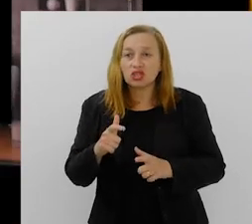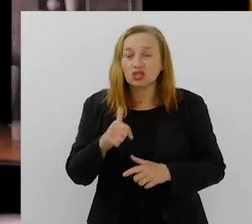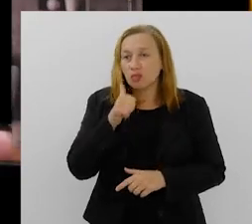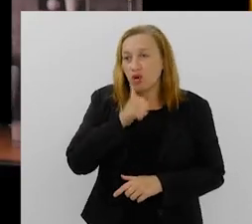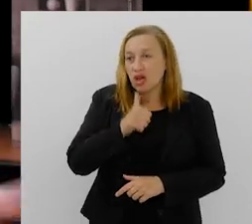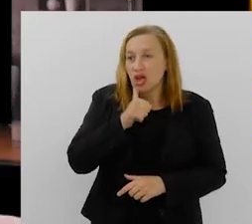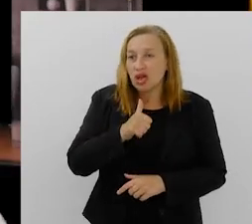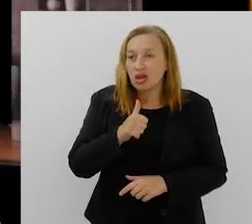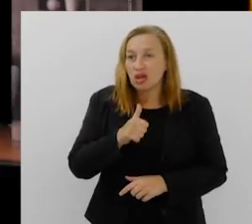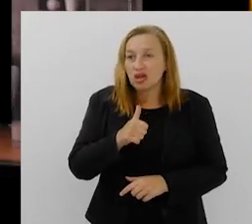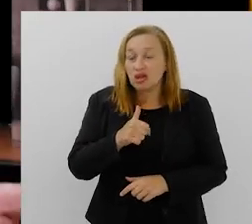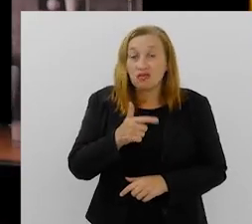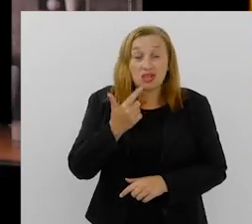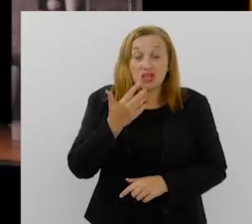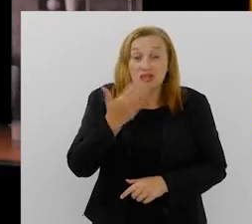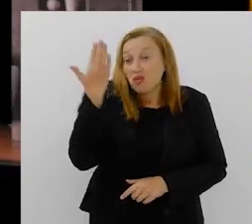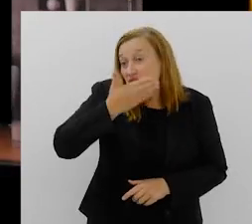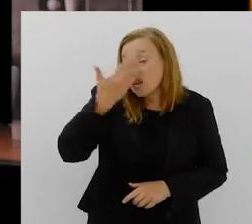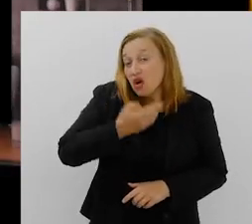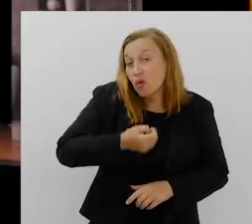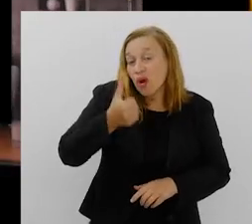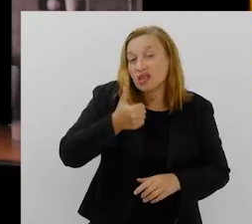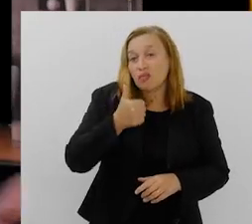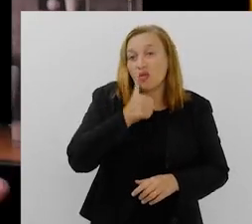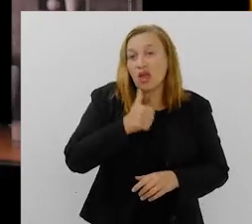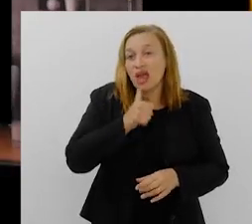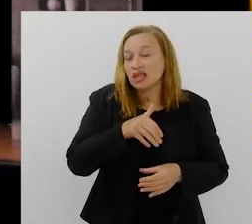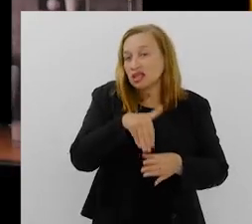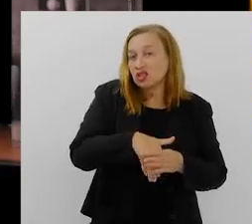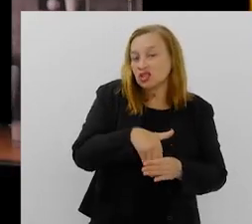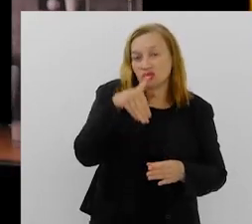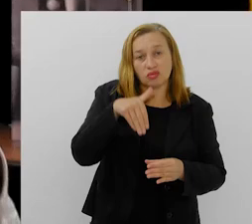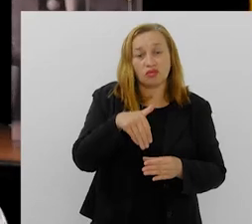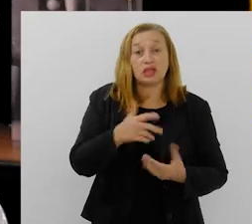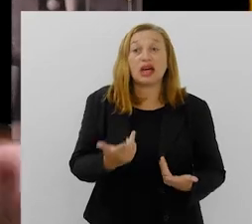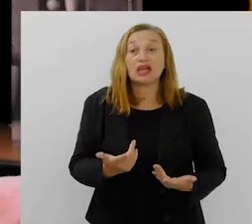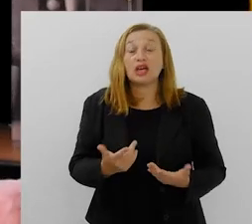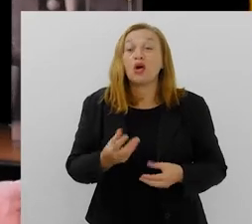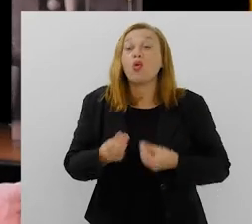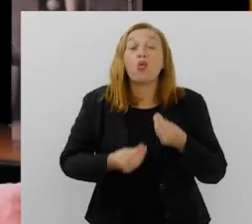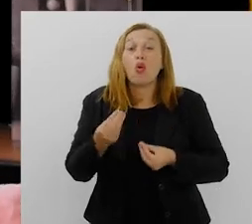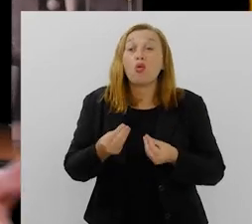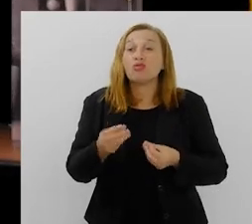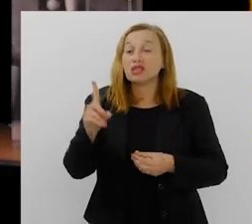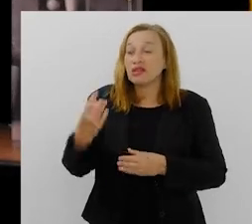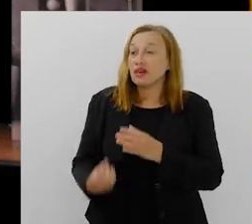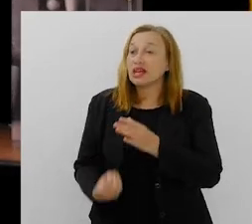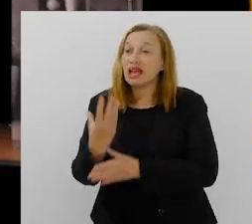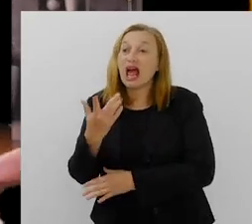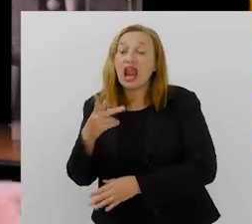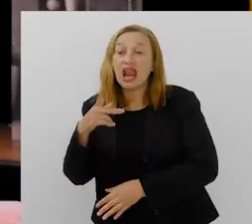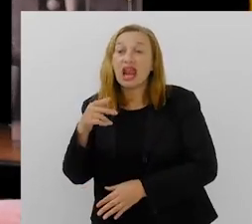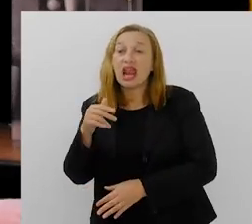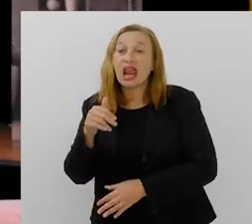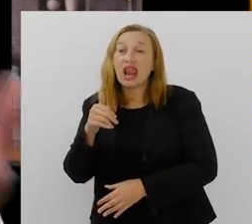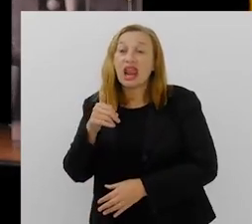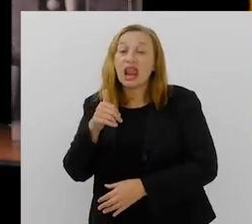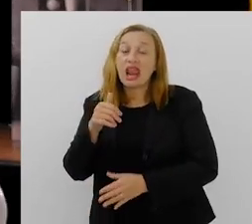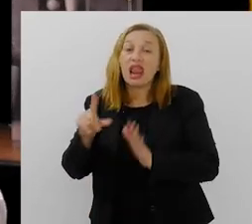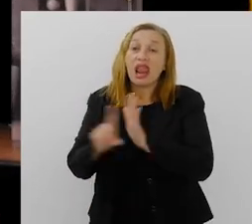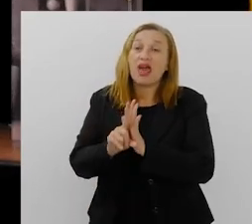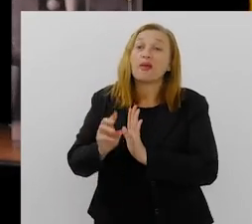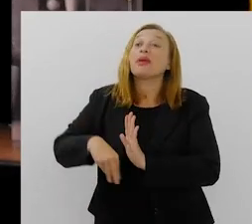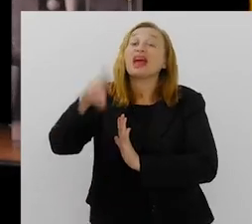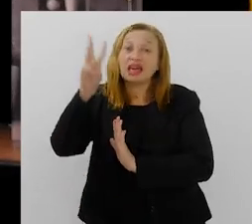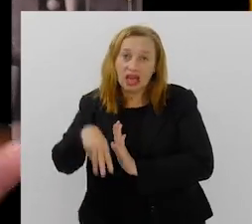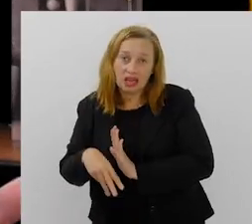e você não tem quase mulheres eleitas, por exemplo. e como é você vai legislar para quem? Quem